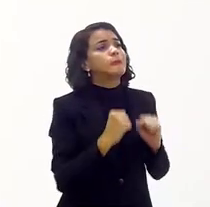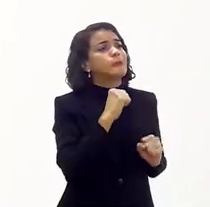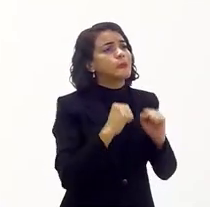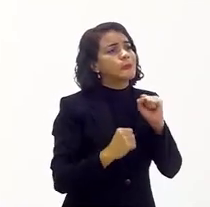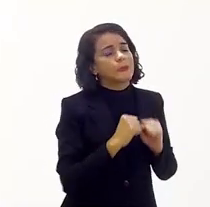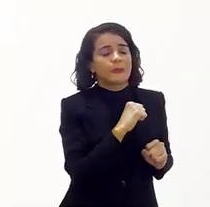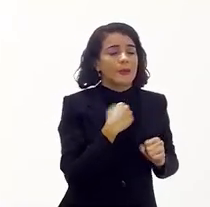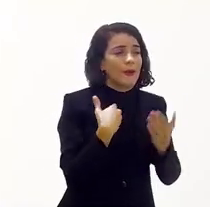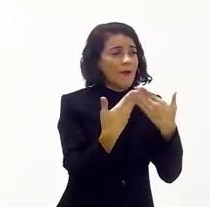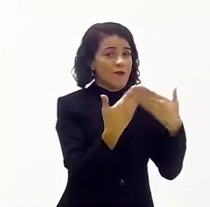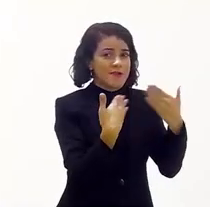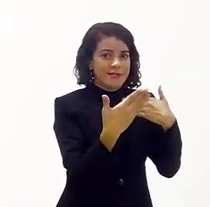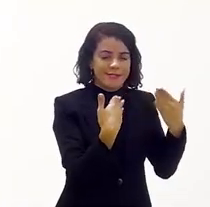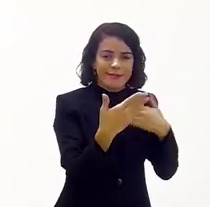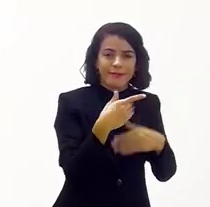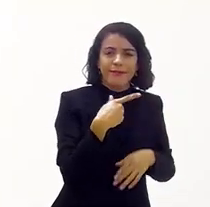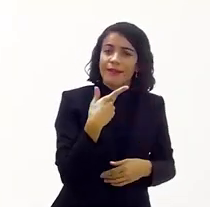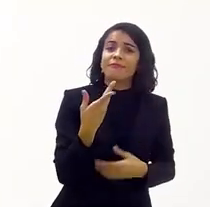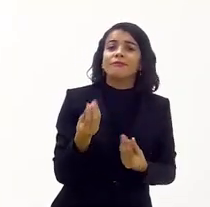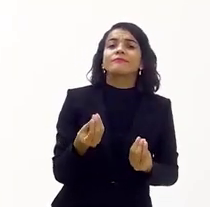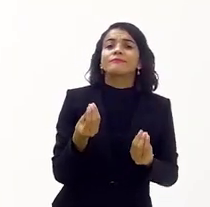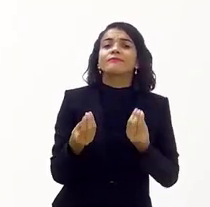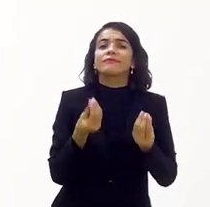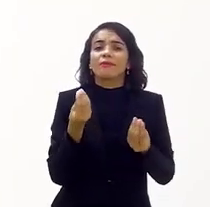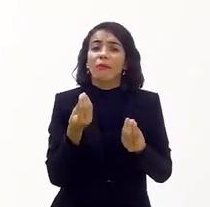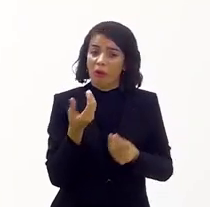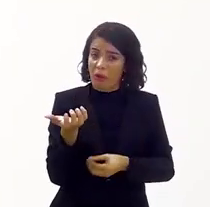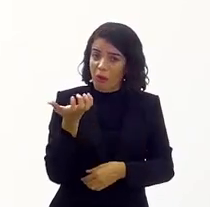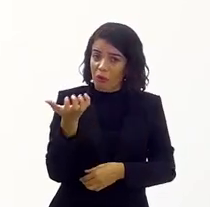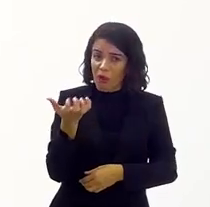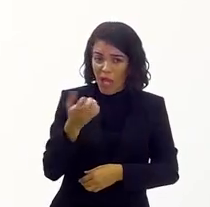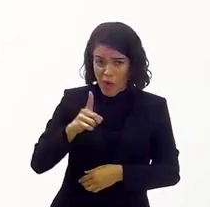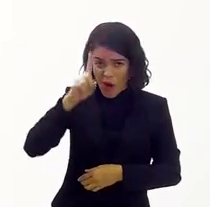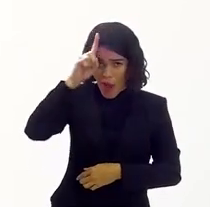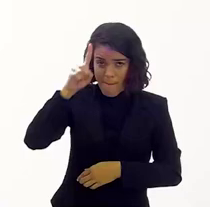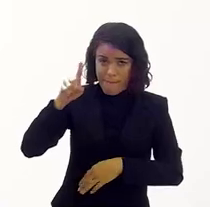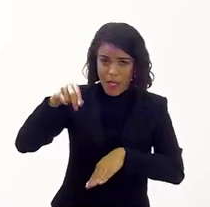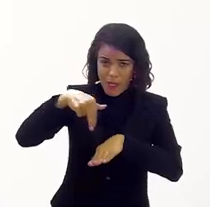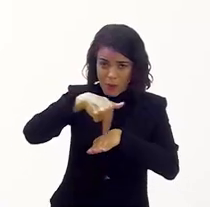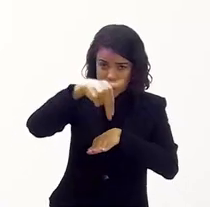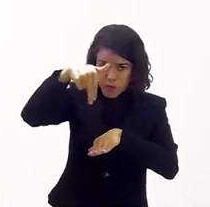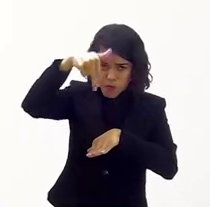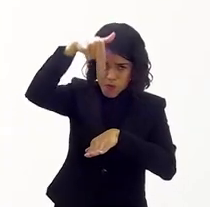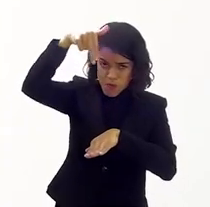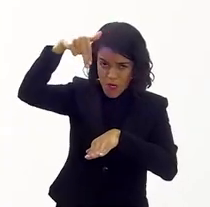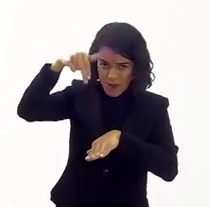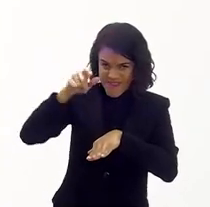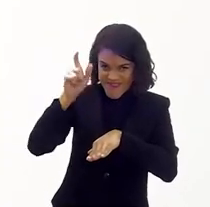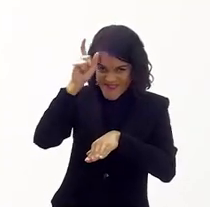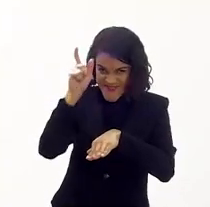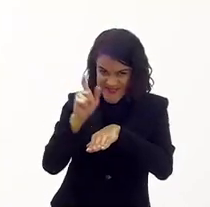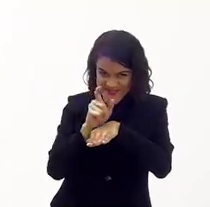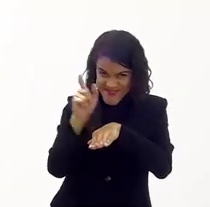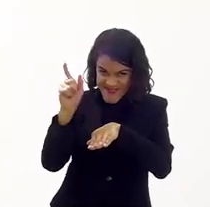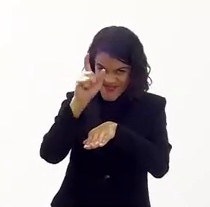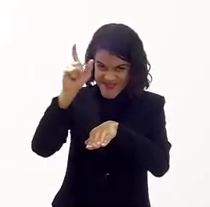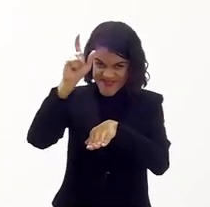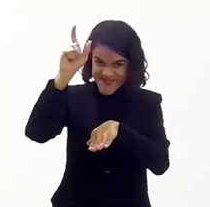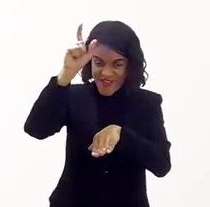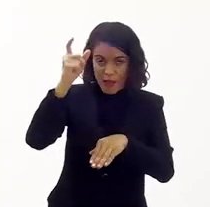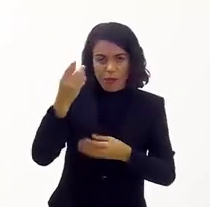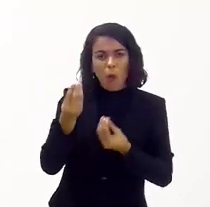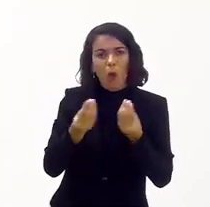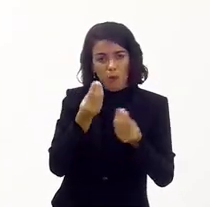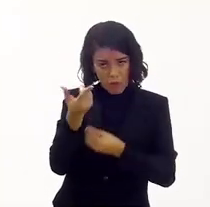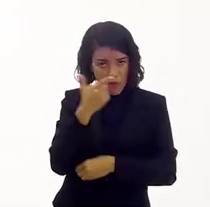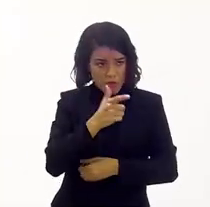Fui atrás do mágico, cheguei lá, conversei com ele e ele falou assim, eu quero colocar o capeta para levitar. Mas como? Eu